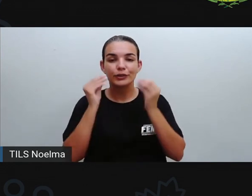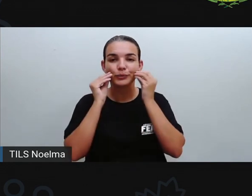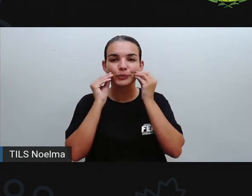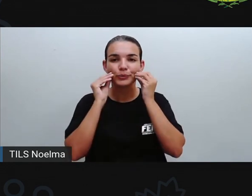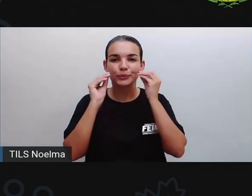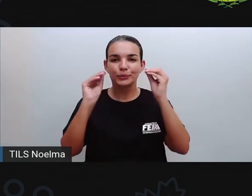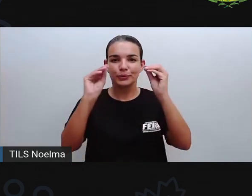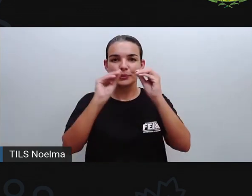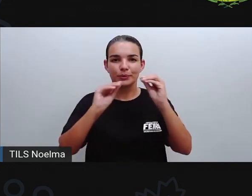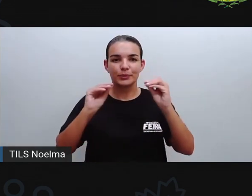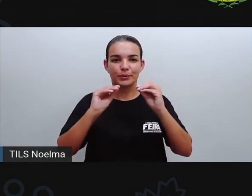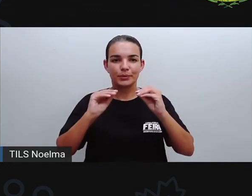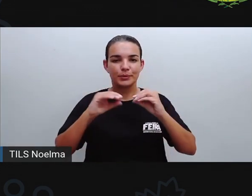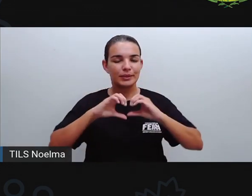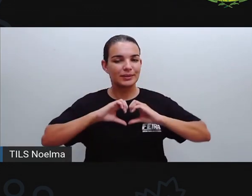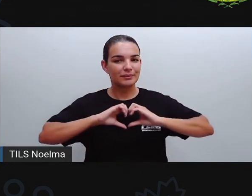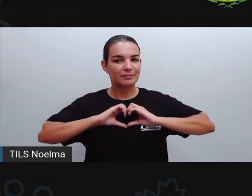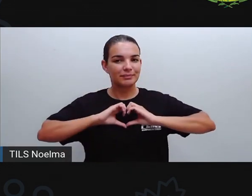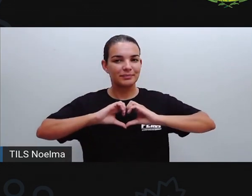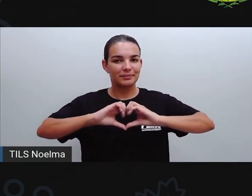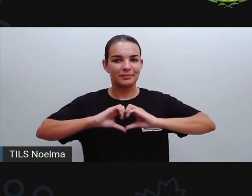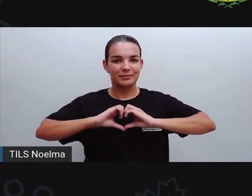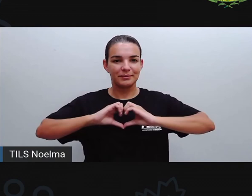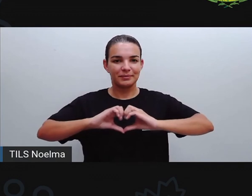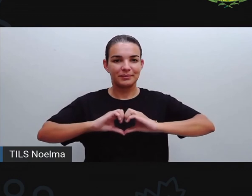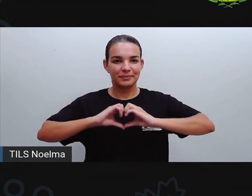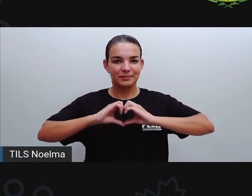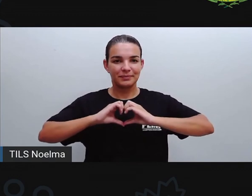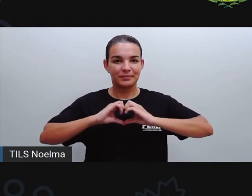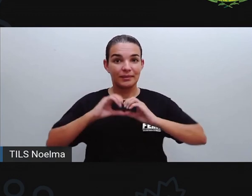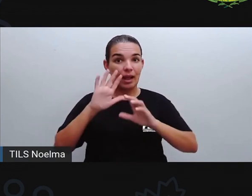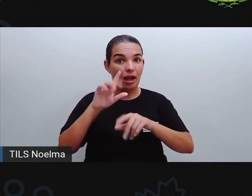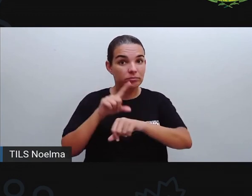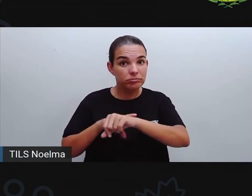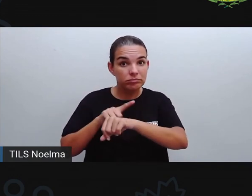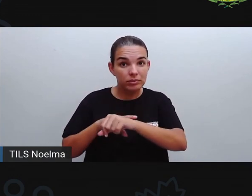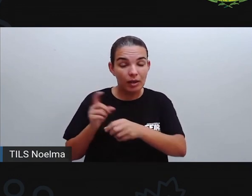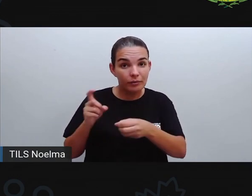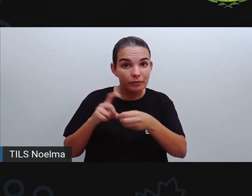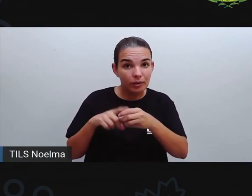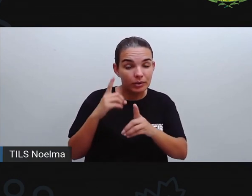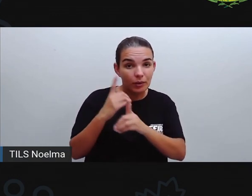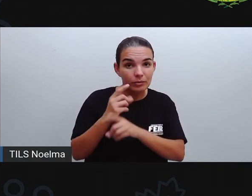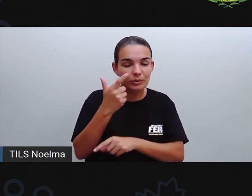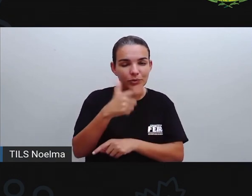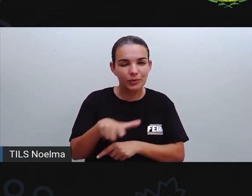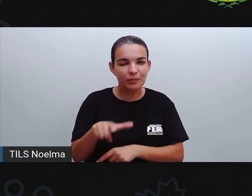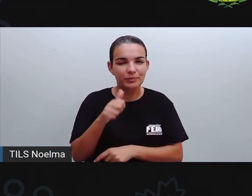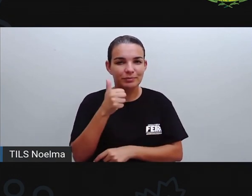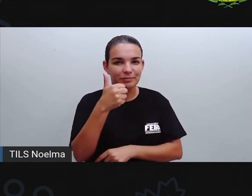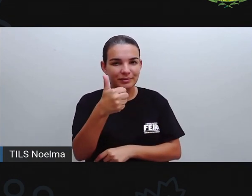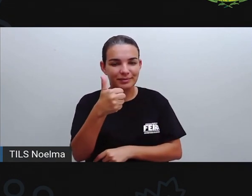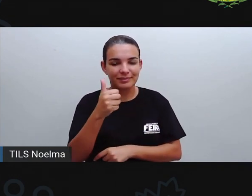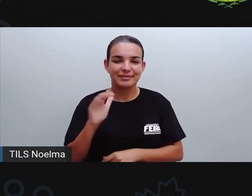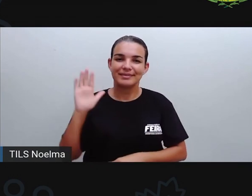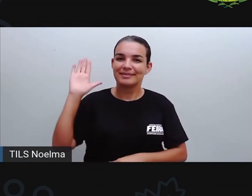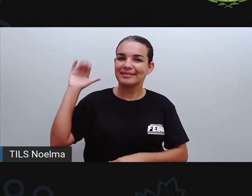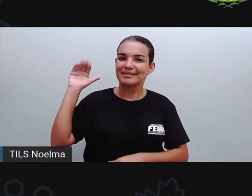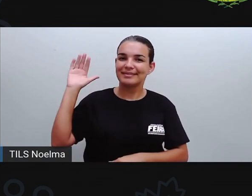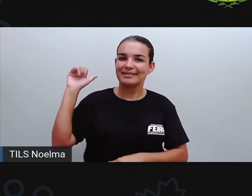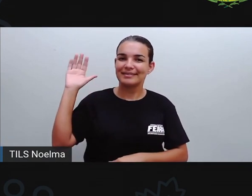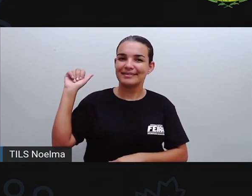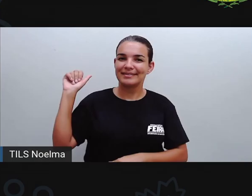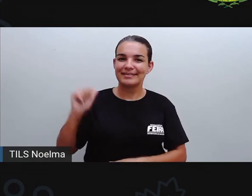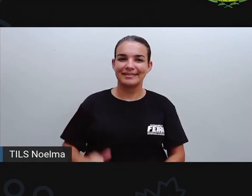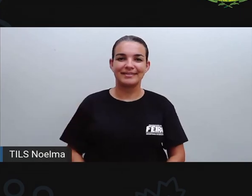beijo enorme no coração de cada um de vocês e daqui a pouquinho a gente se encontra para mais uma aula. Tchau, tchau!